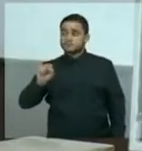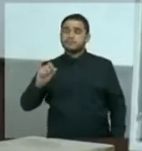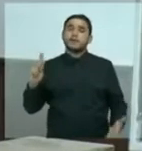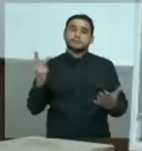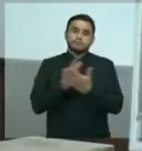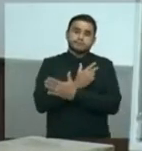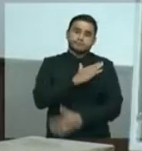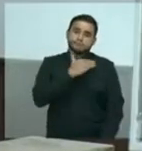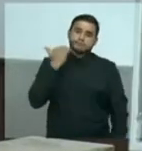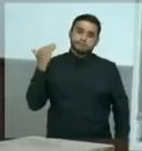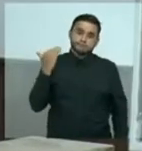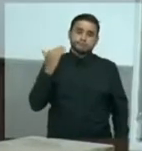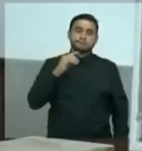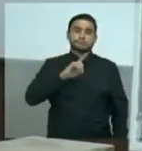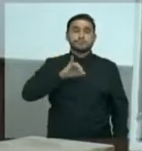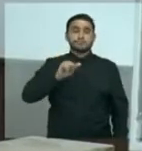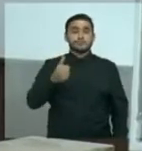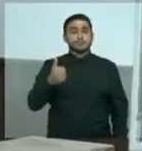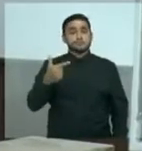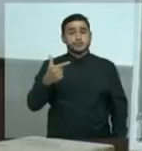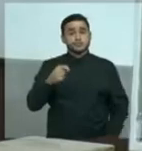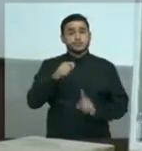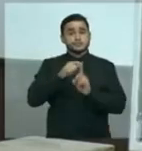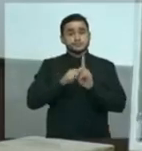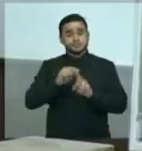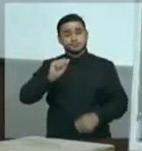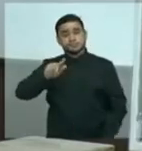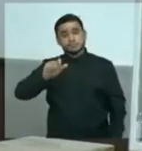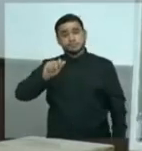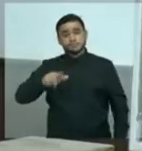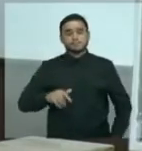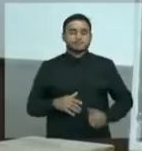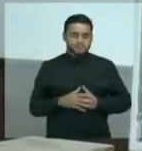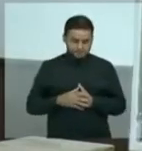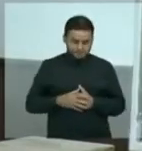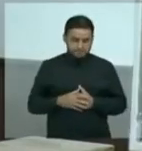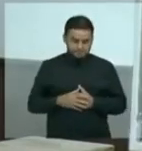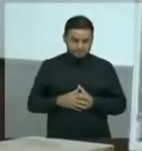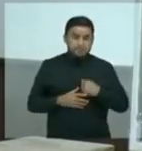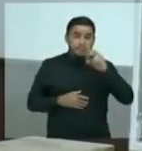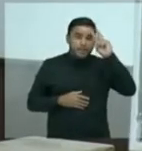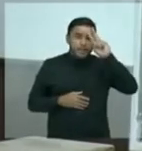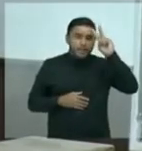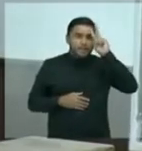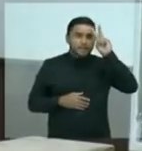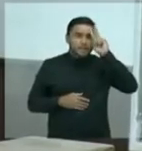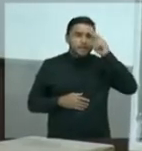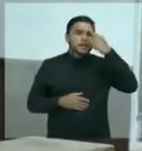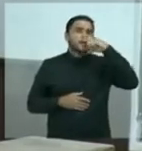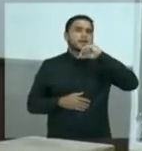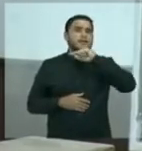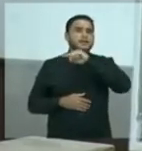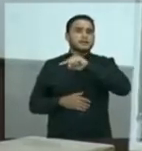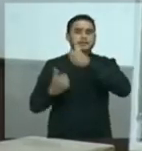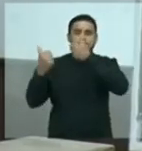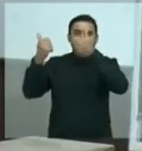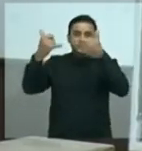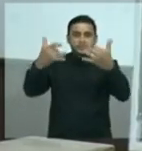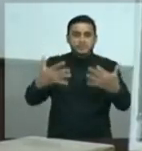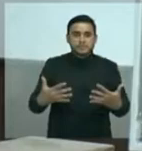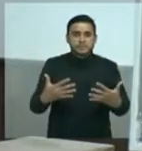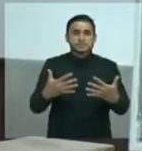Margarida Alves dispensa lembranças, mas a gente faz muito gosto de sempre trazer a